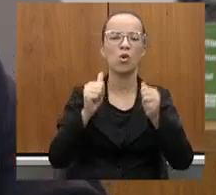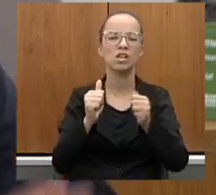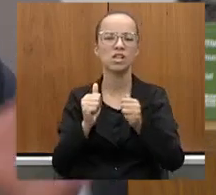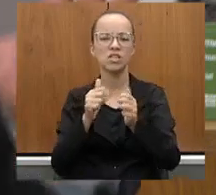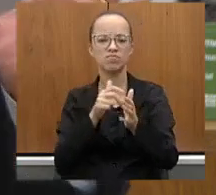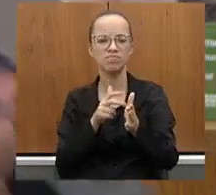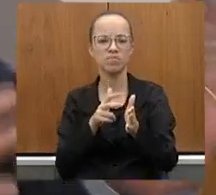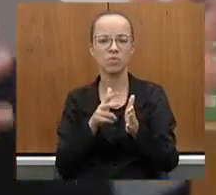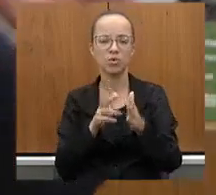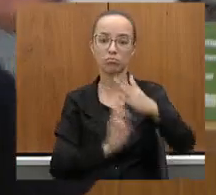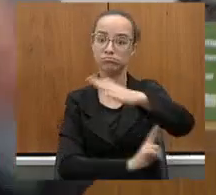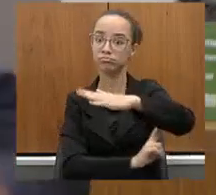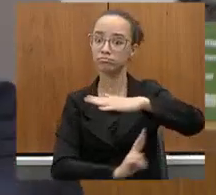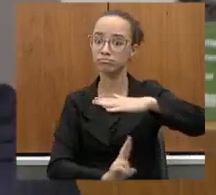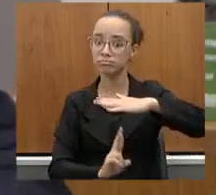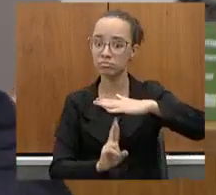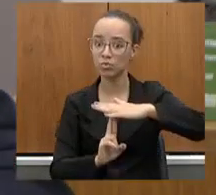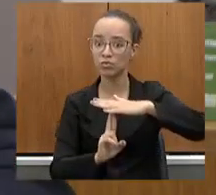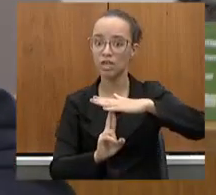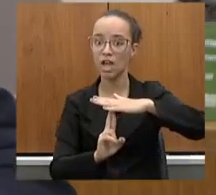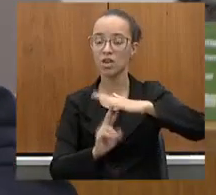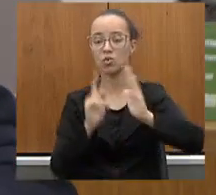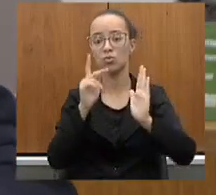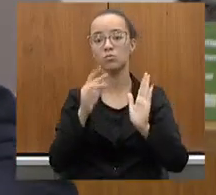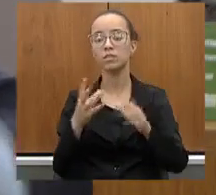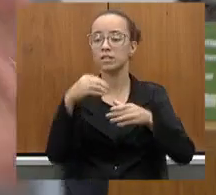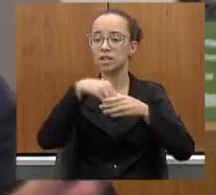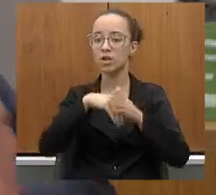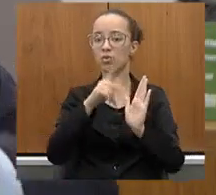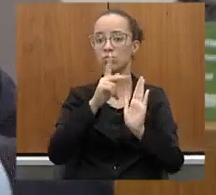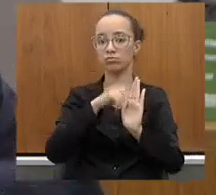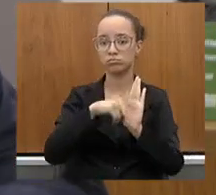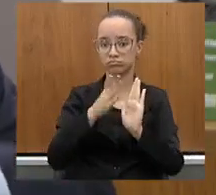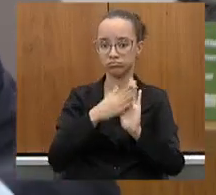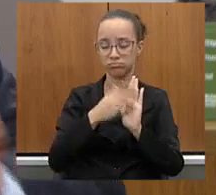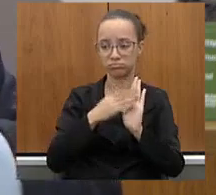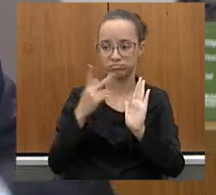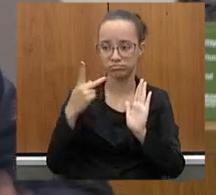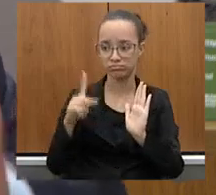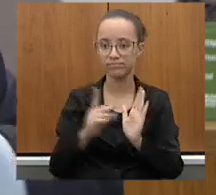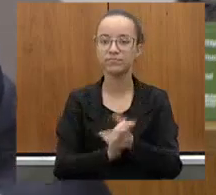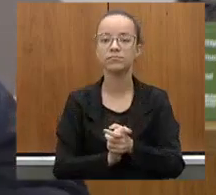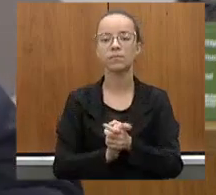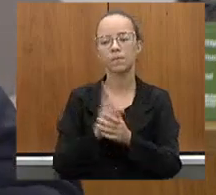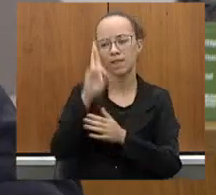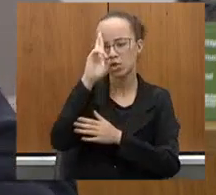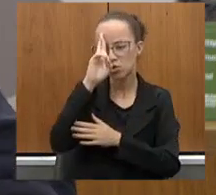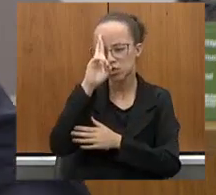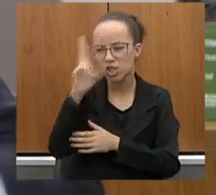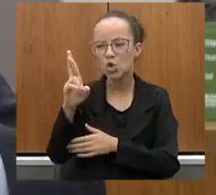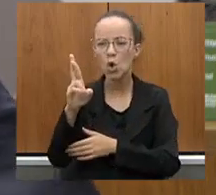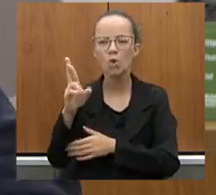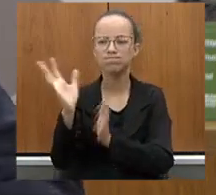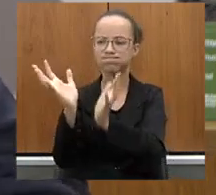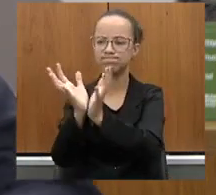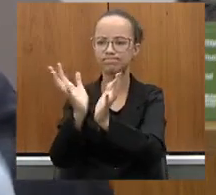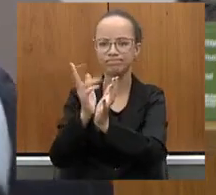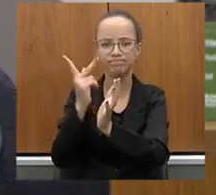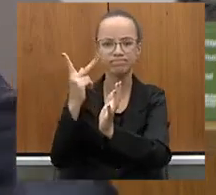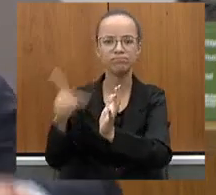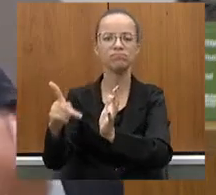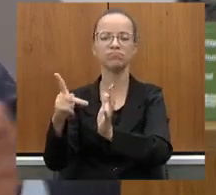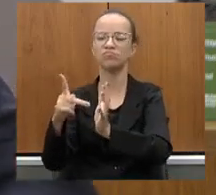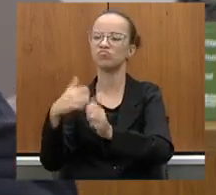rodoviária estava dentro do seu projeto. e V. Exª pilotando com toda a sua equipe sob o olhar,